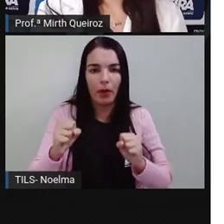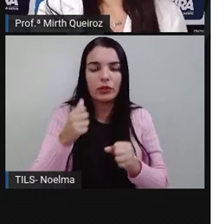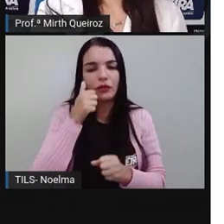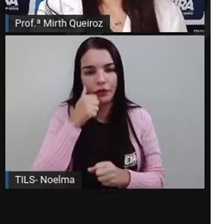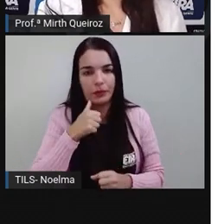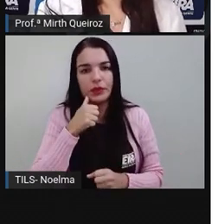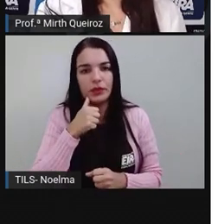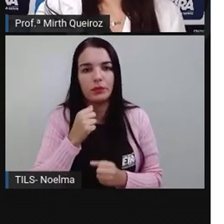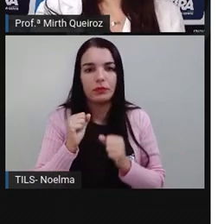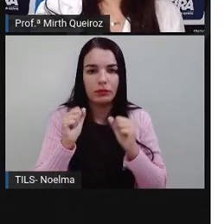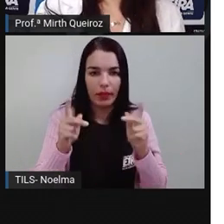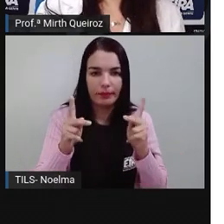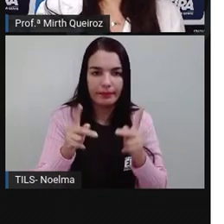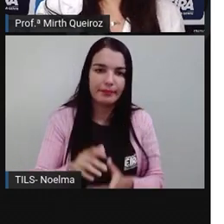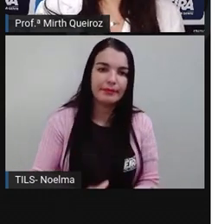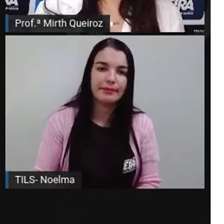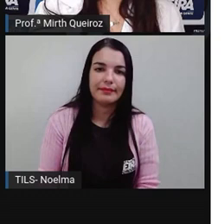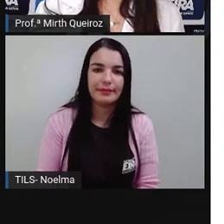feminino, certo?